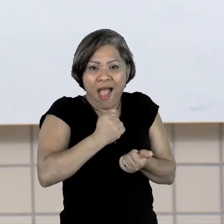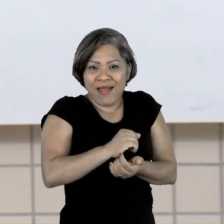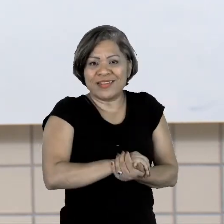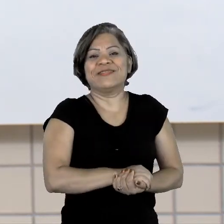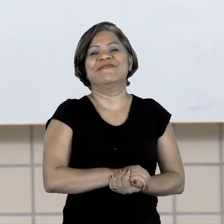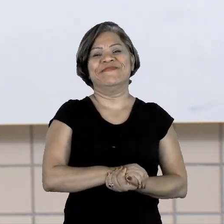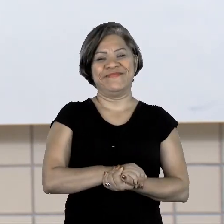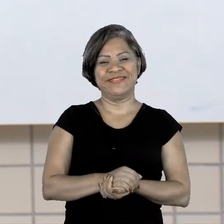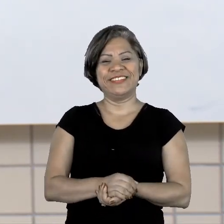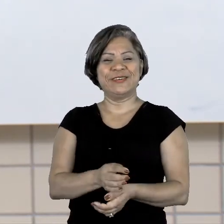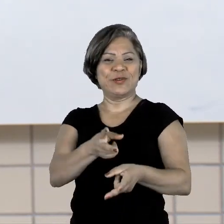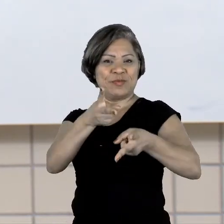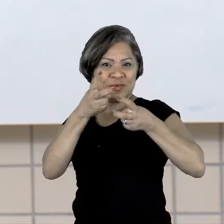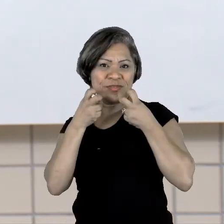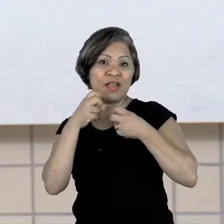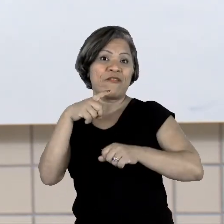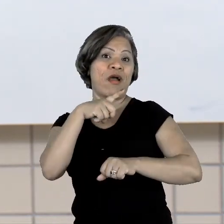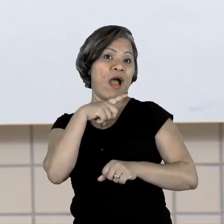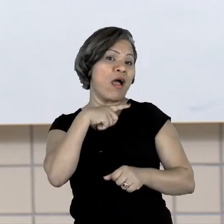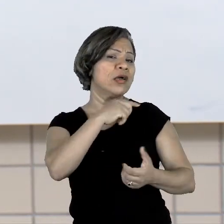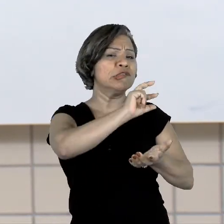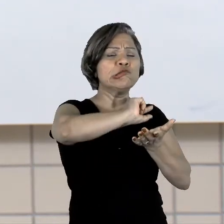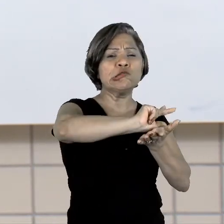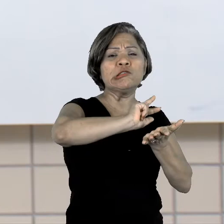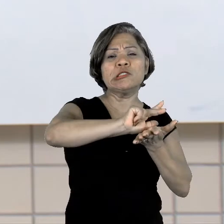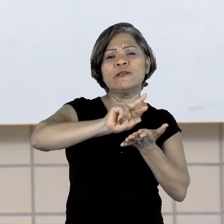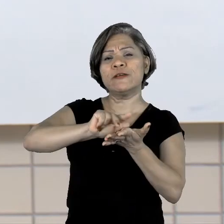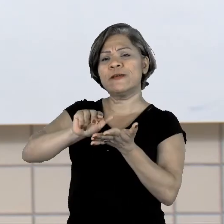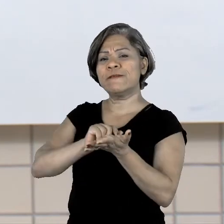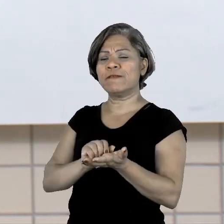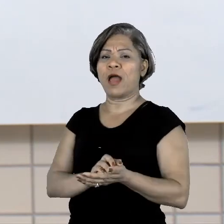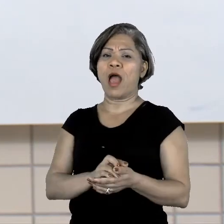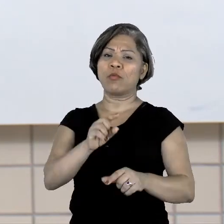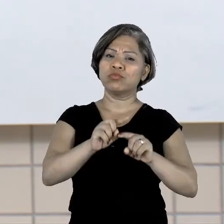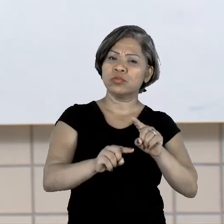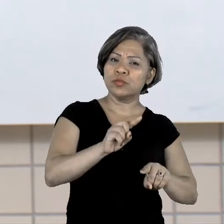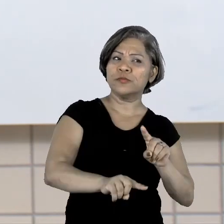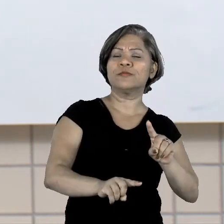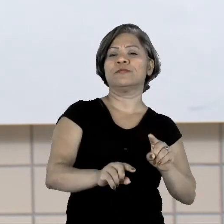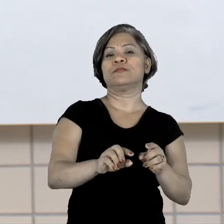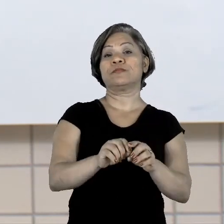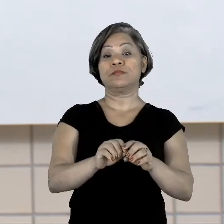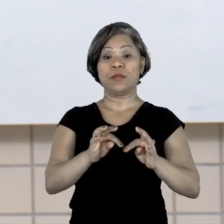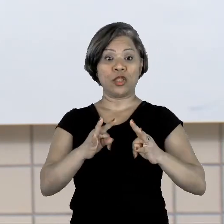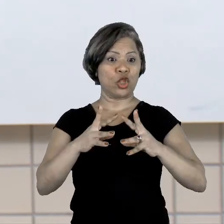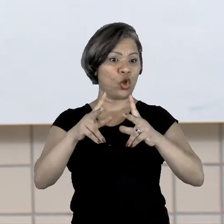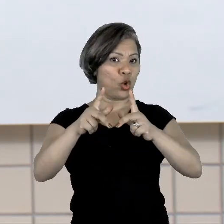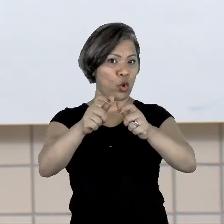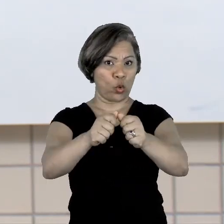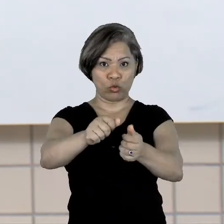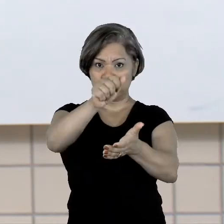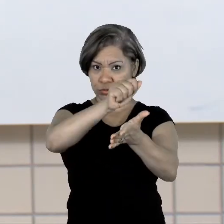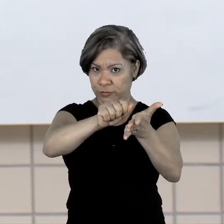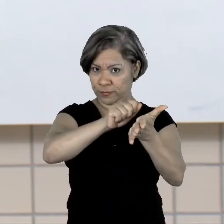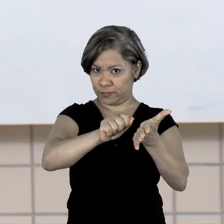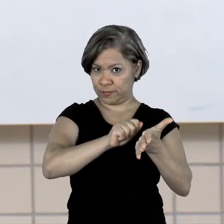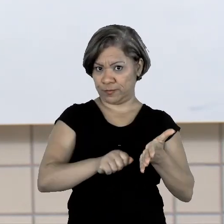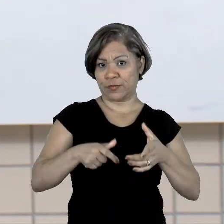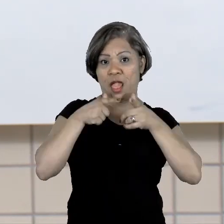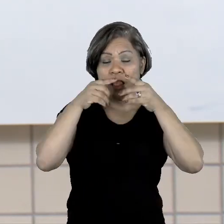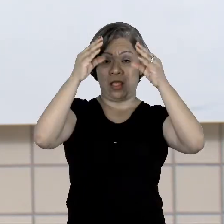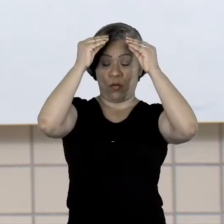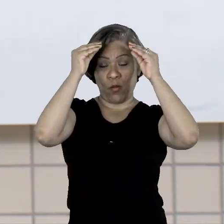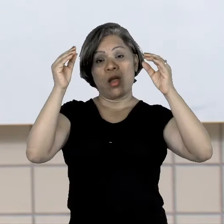da história em quadrinho, nós temos vários recursos? E a linguagem verbal? É toda essa escrita que aparece. E a não verbal?